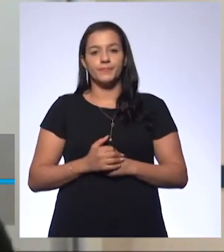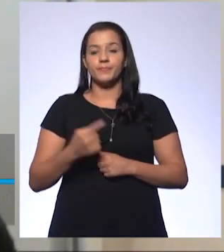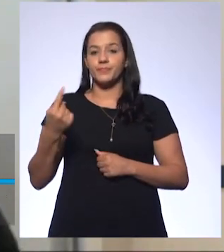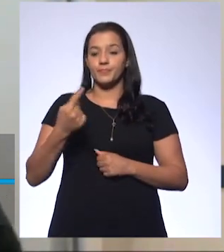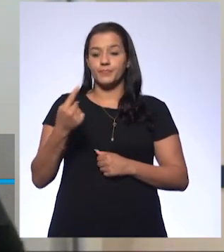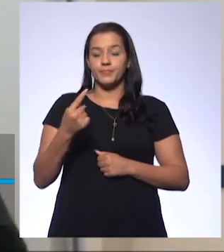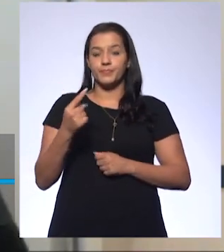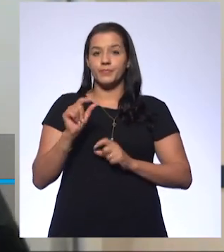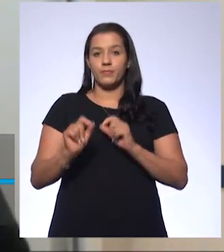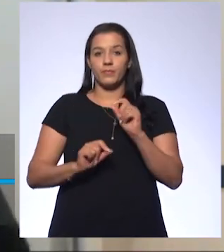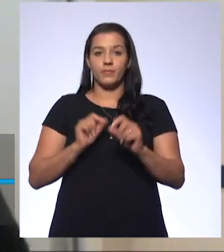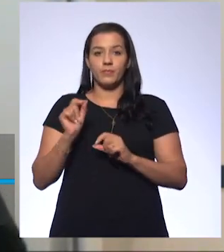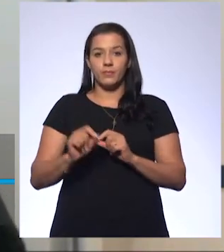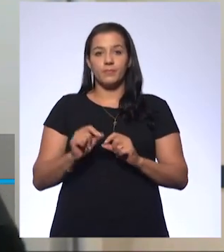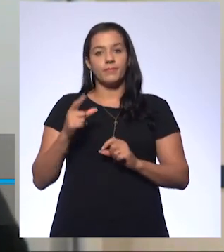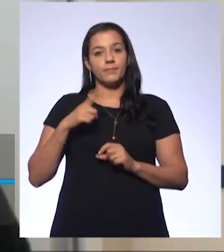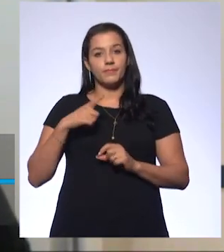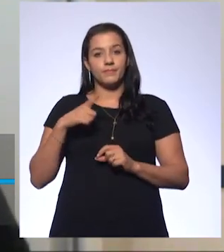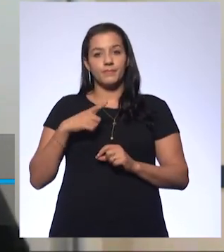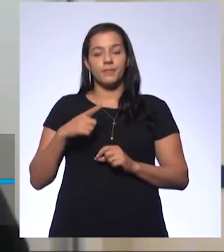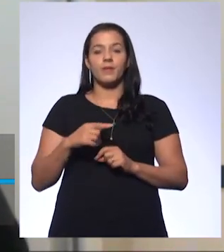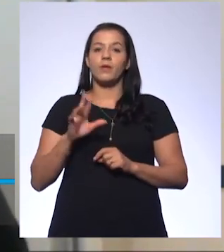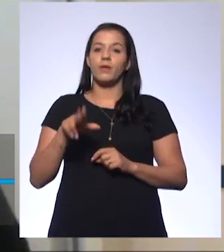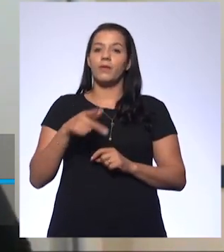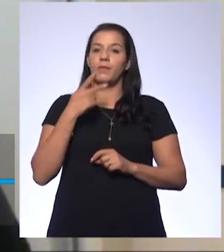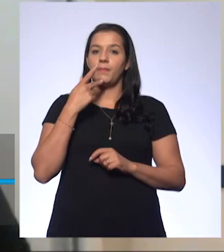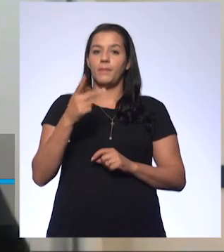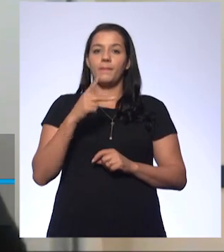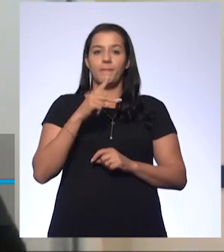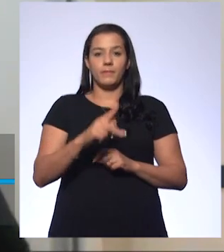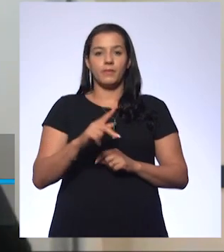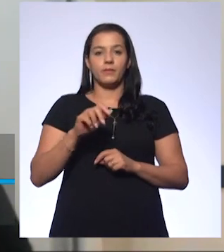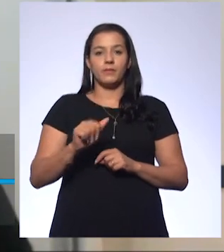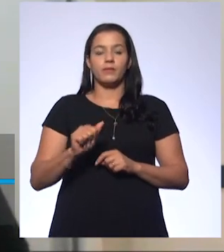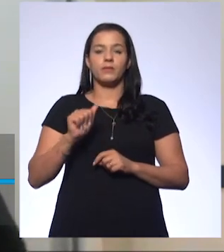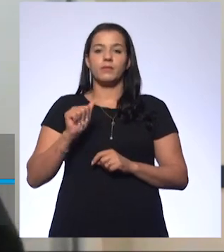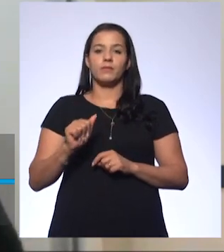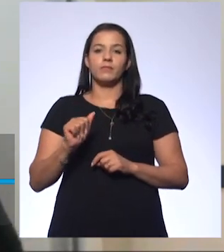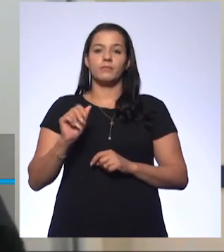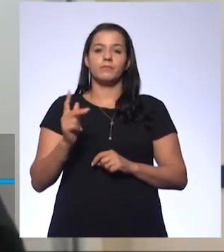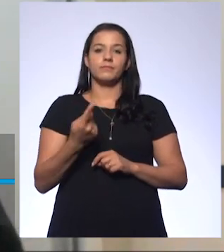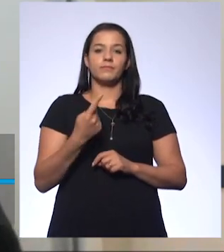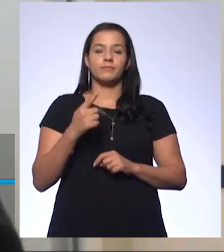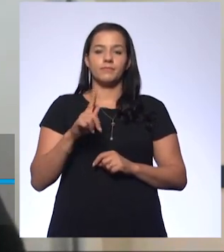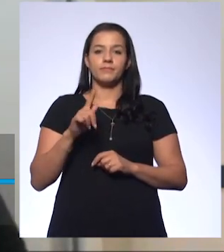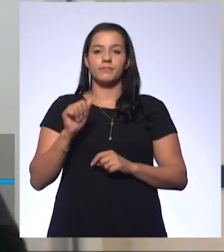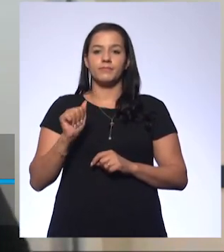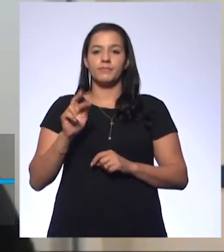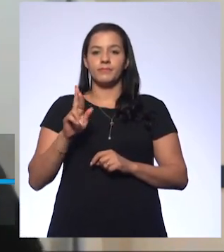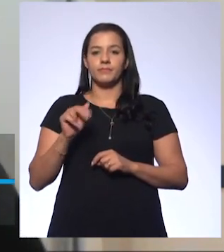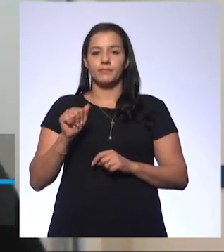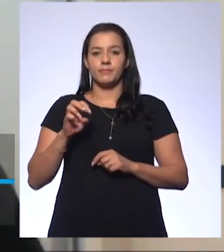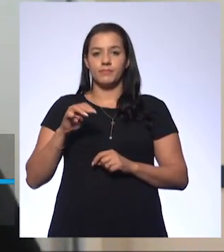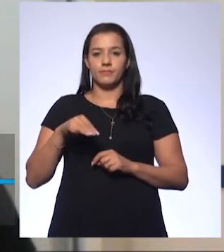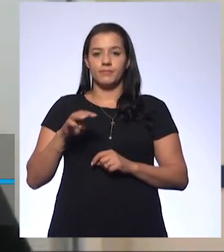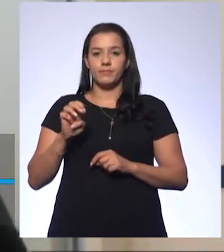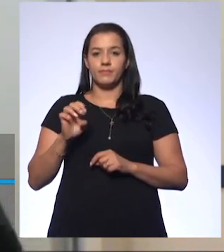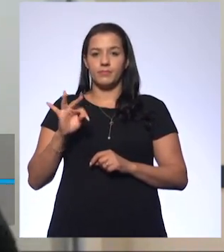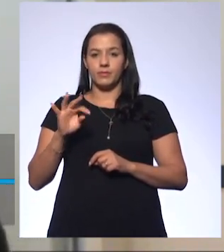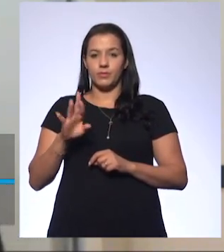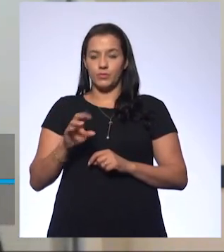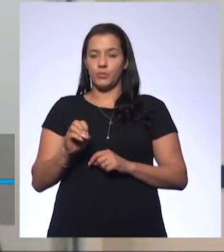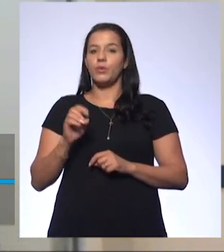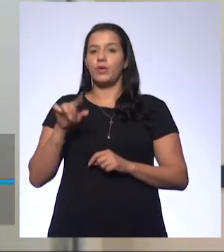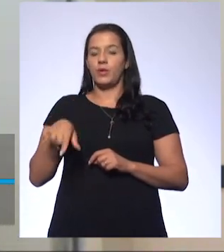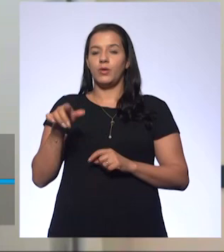primeira é através de um equipamento chamado pH-metro. Esse pH-metro é um equipamento que ele